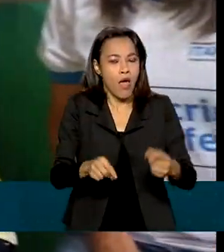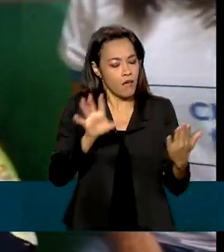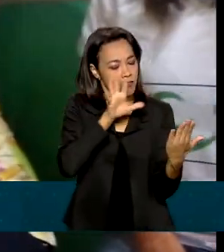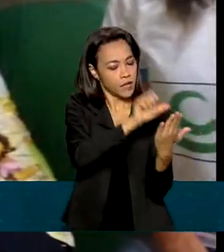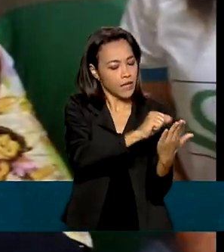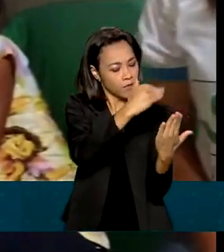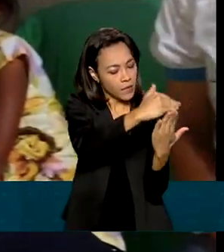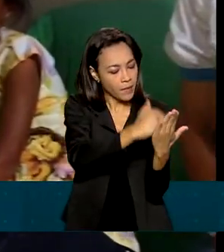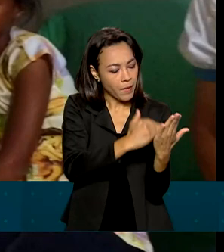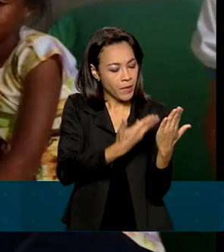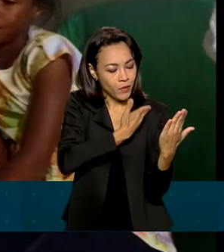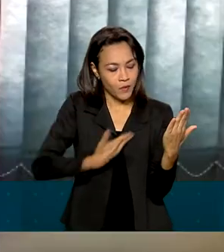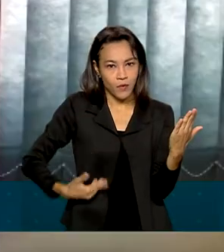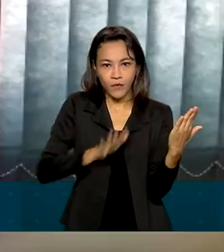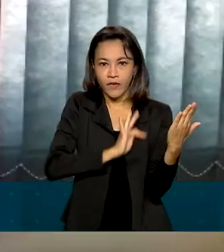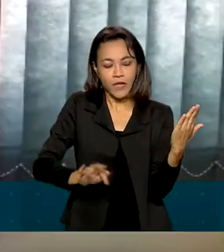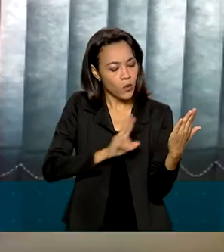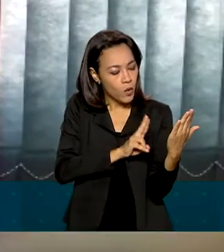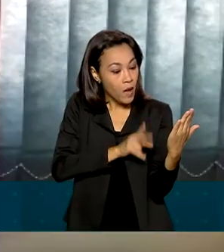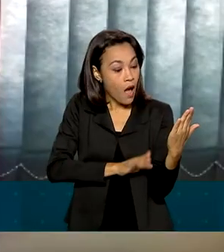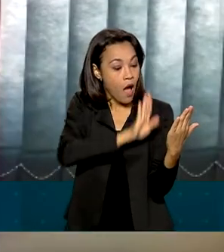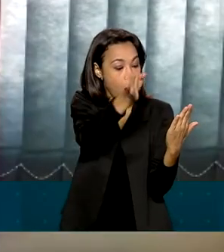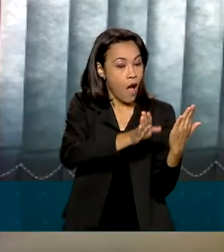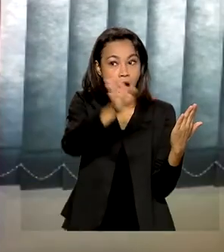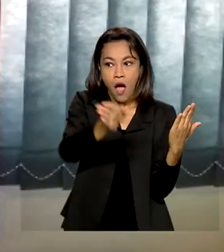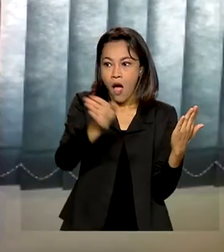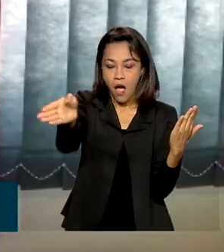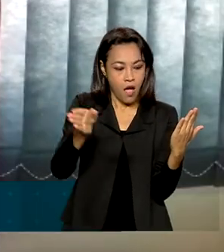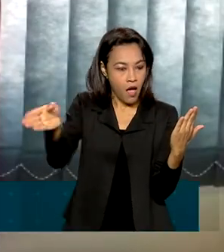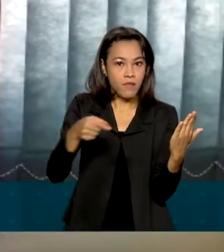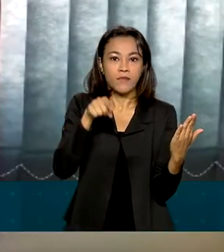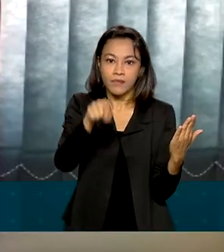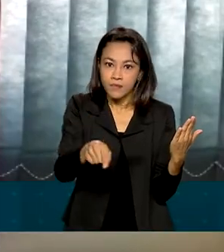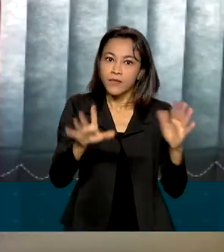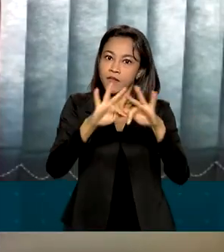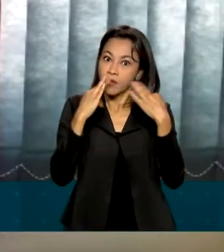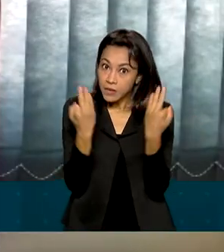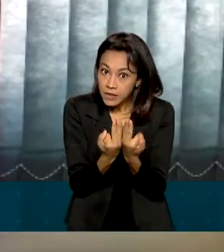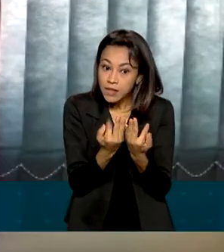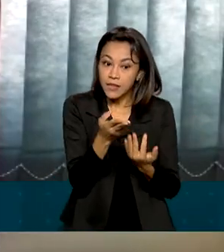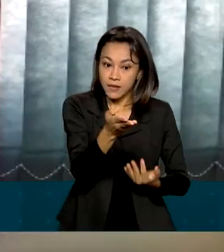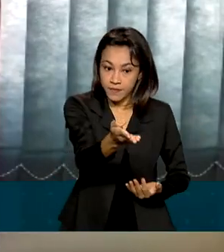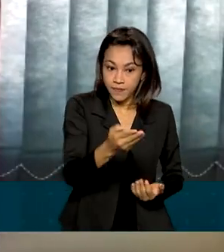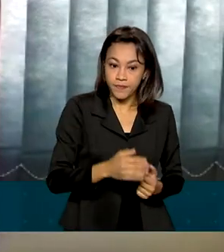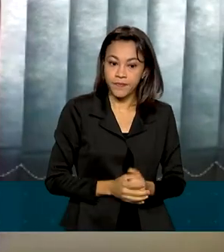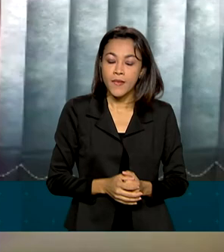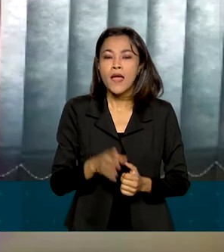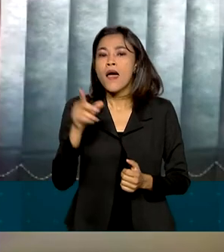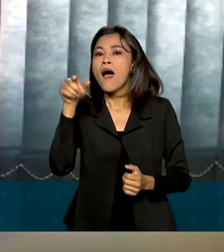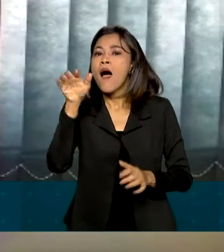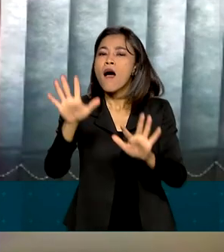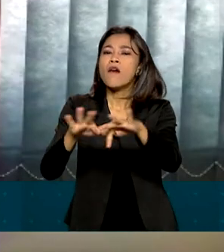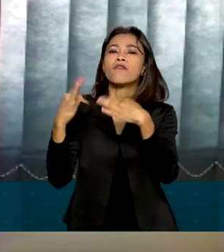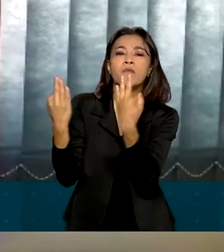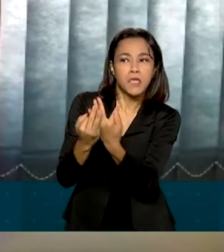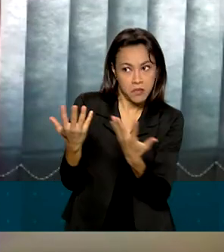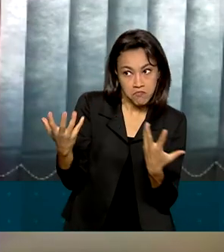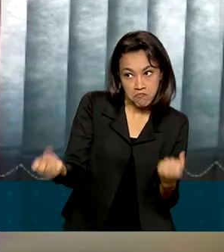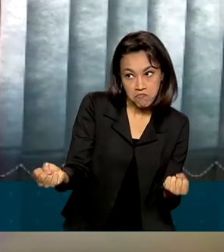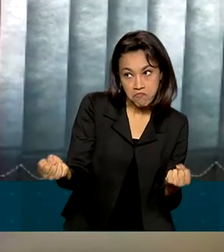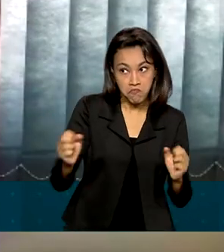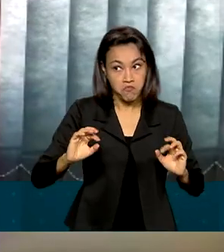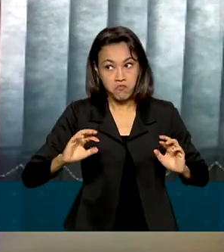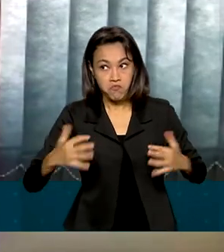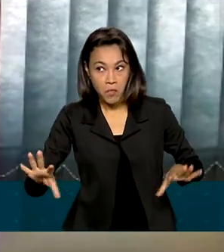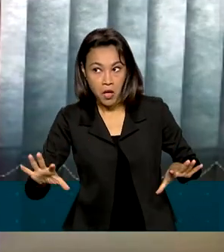Único do Governo Federal. Faço a visita na residência da família, a família escolhe aderir ao programa ou